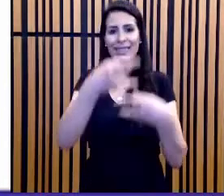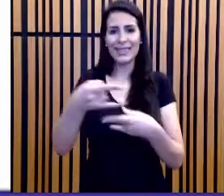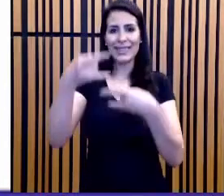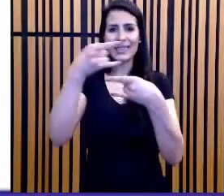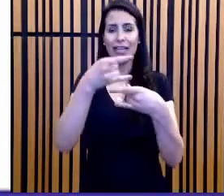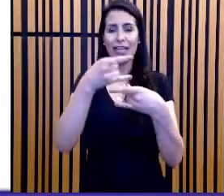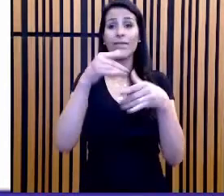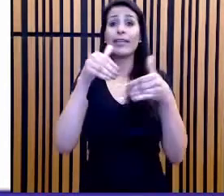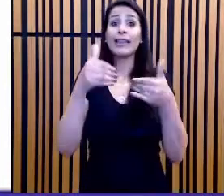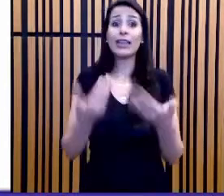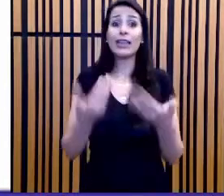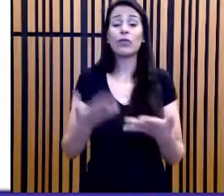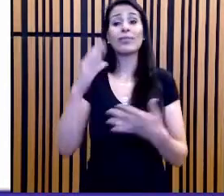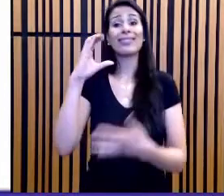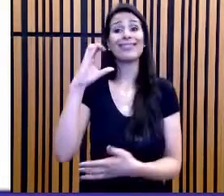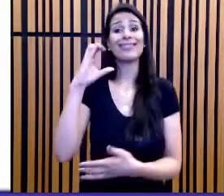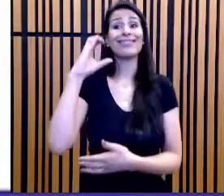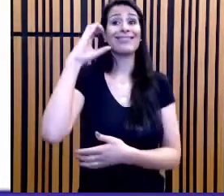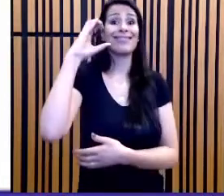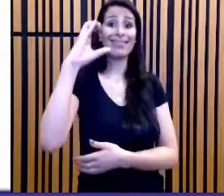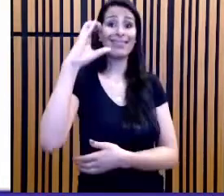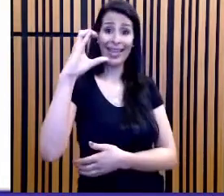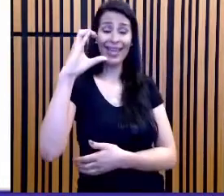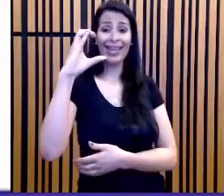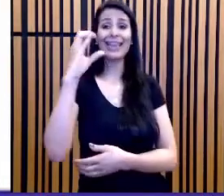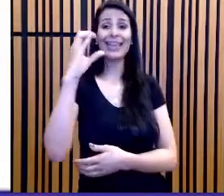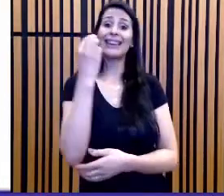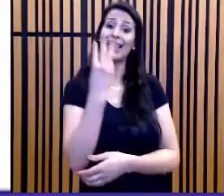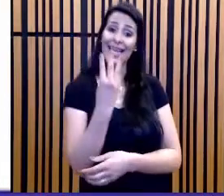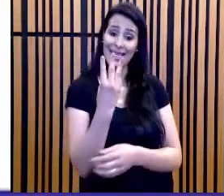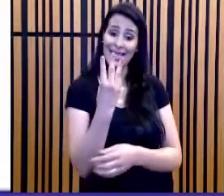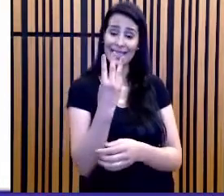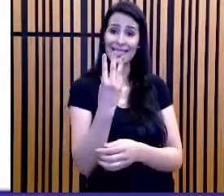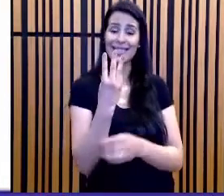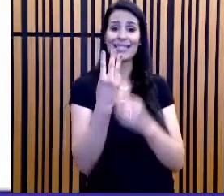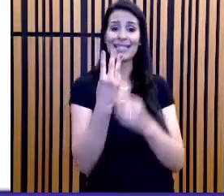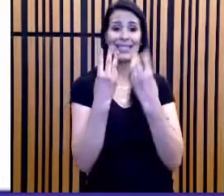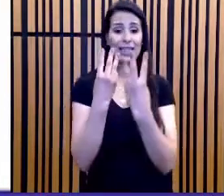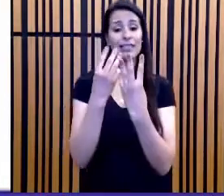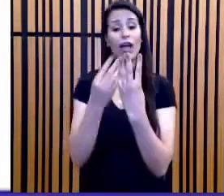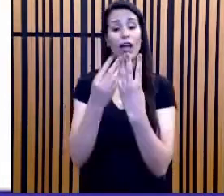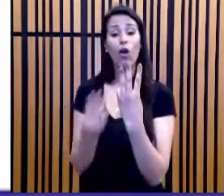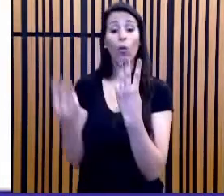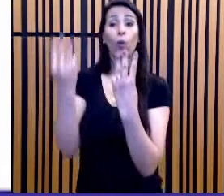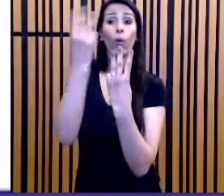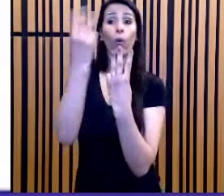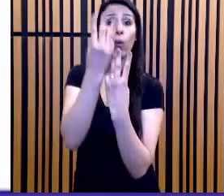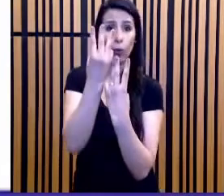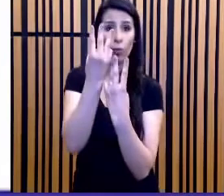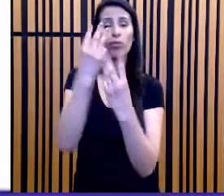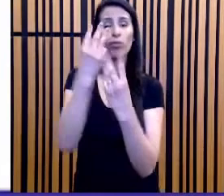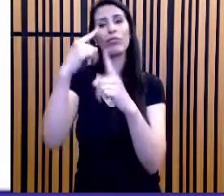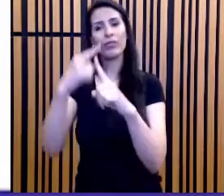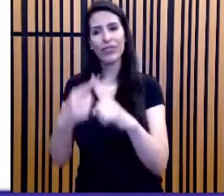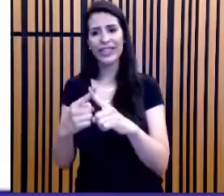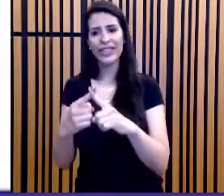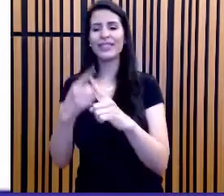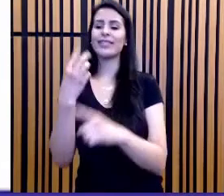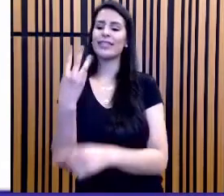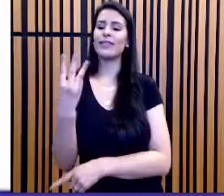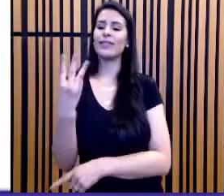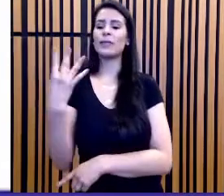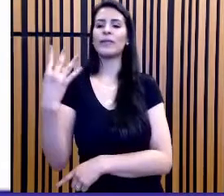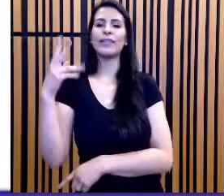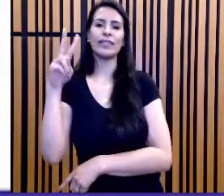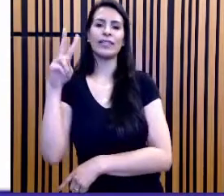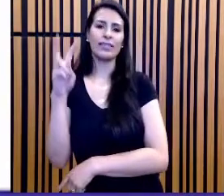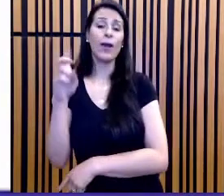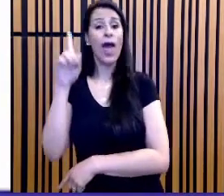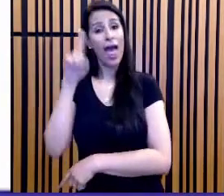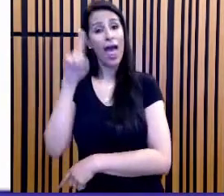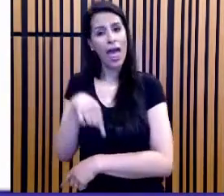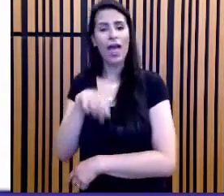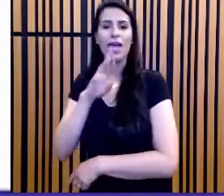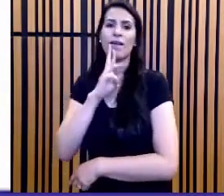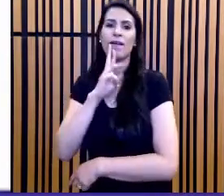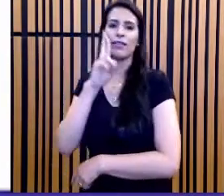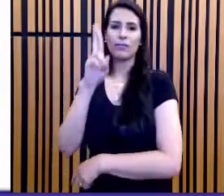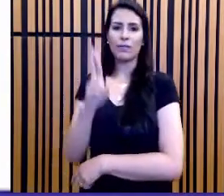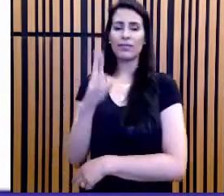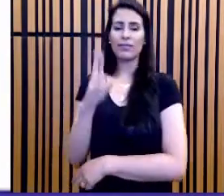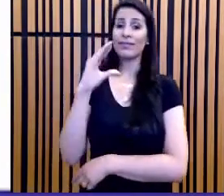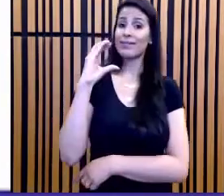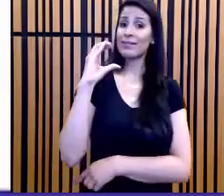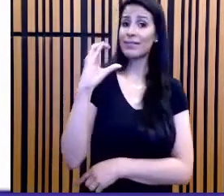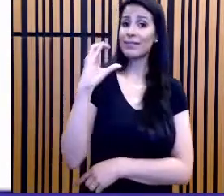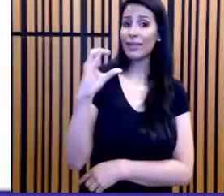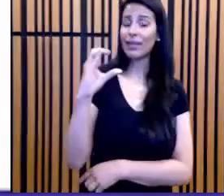C, Canadá, 3³ vezes 345. E você observa. Eu consigo matar a charada a partir de uma única